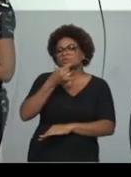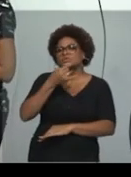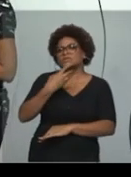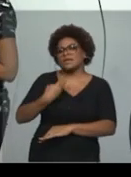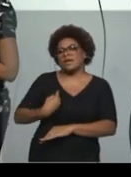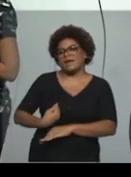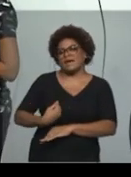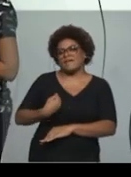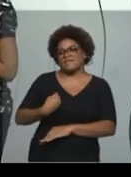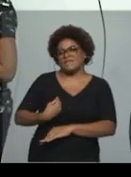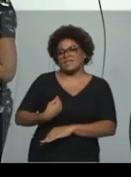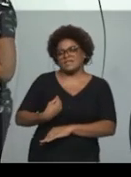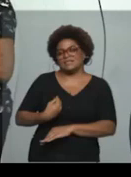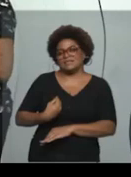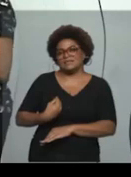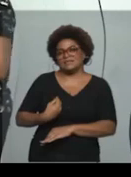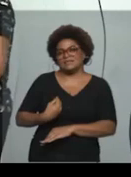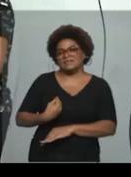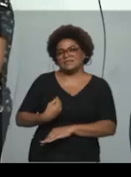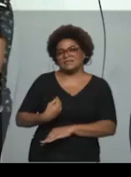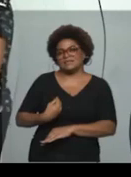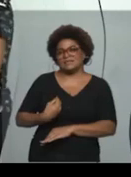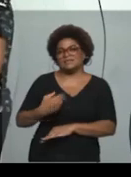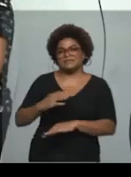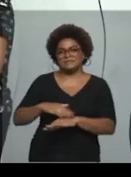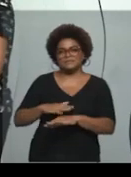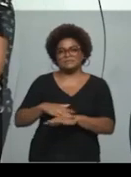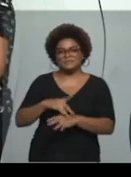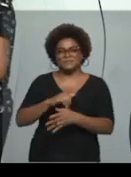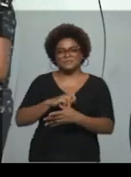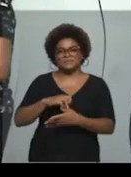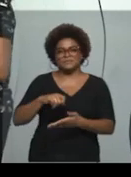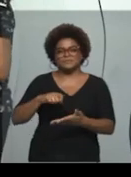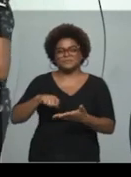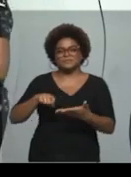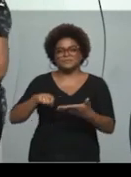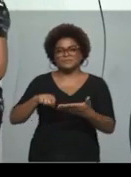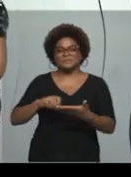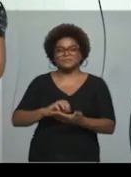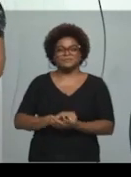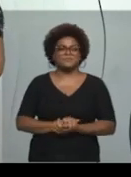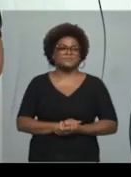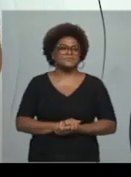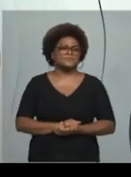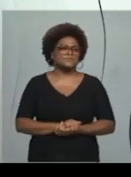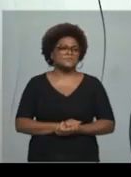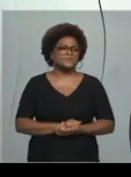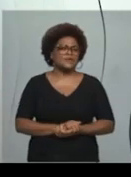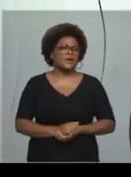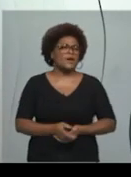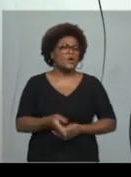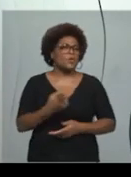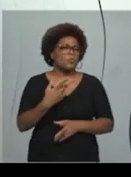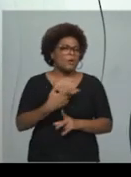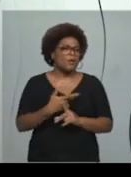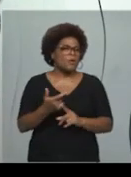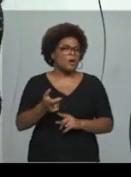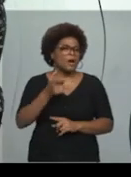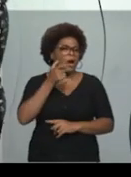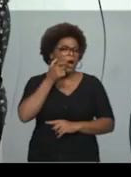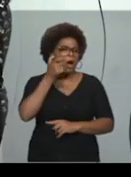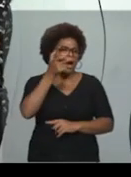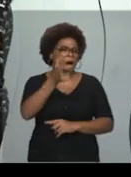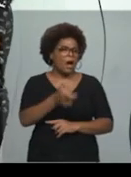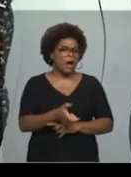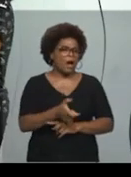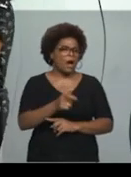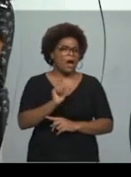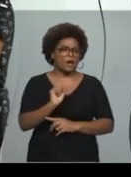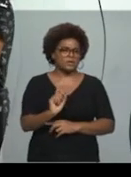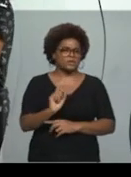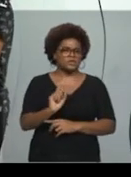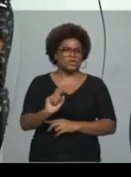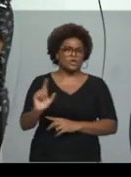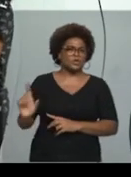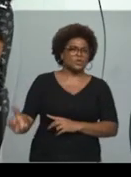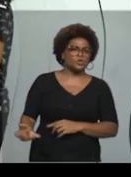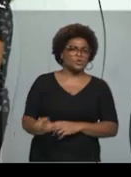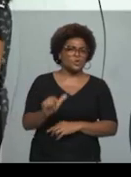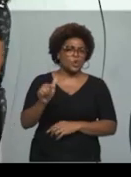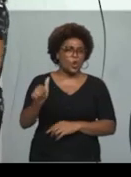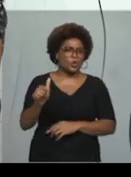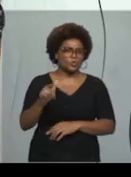profundidade. E uma coisa interessante, é que ele fala num outro momento,